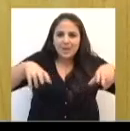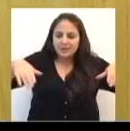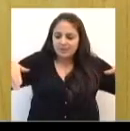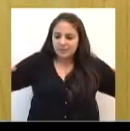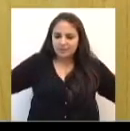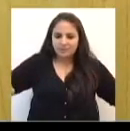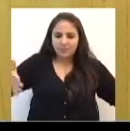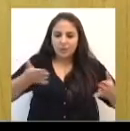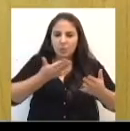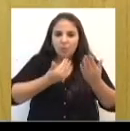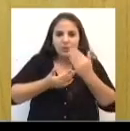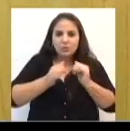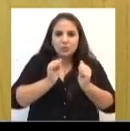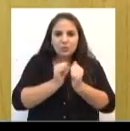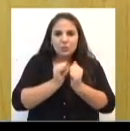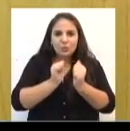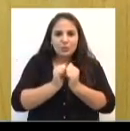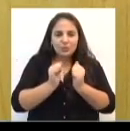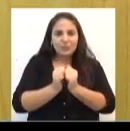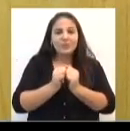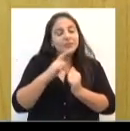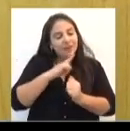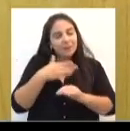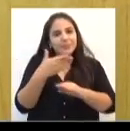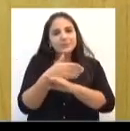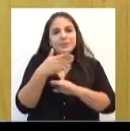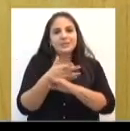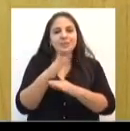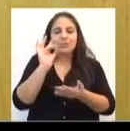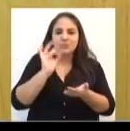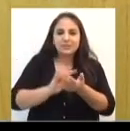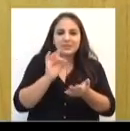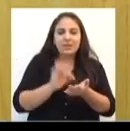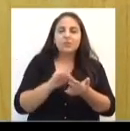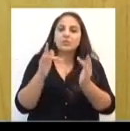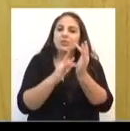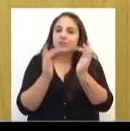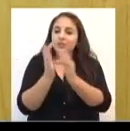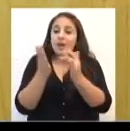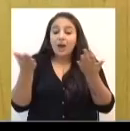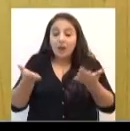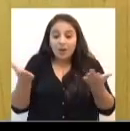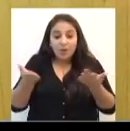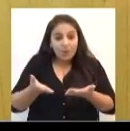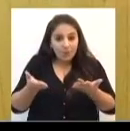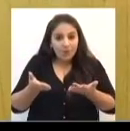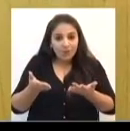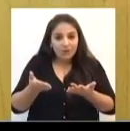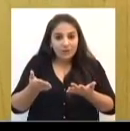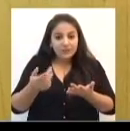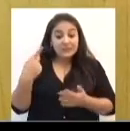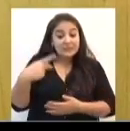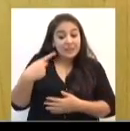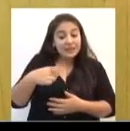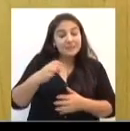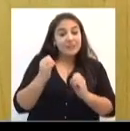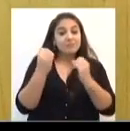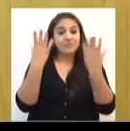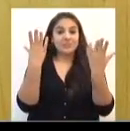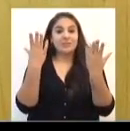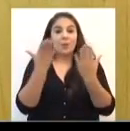temos a presença real de Jesus, que ele diz agora, a partir de hoje, a partir desta